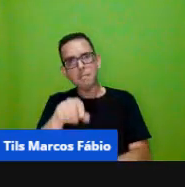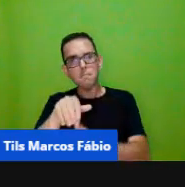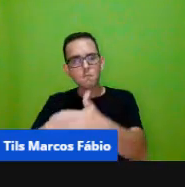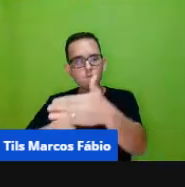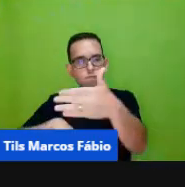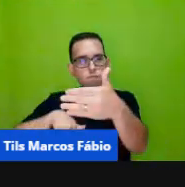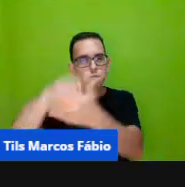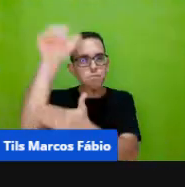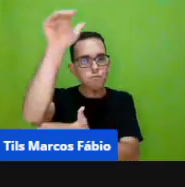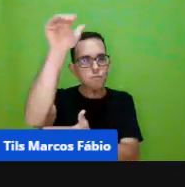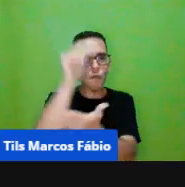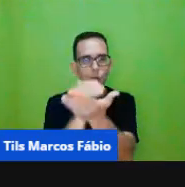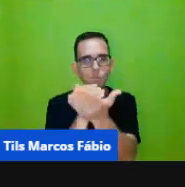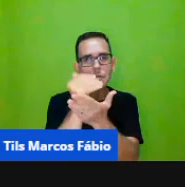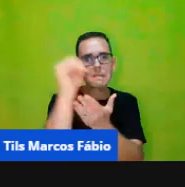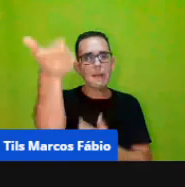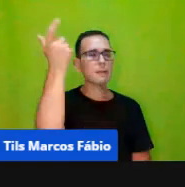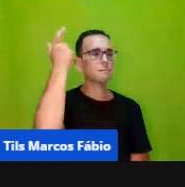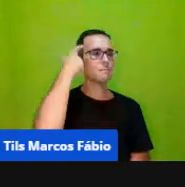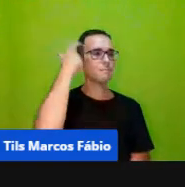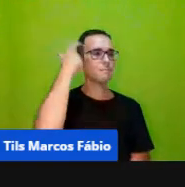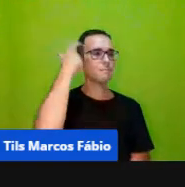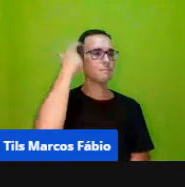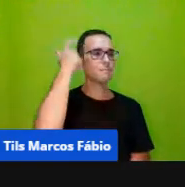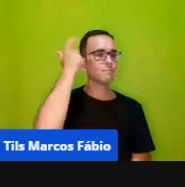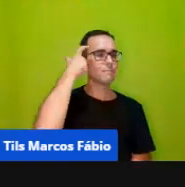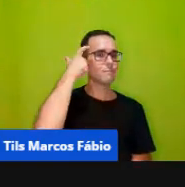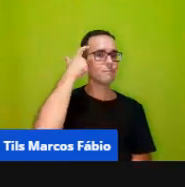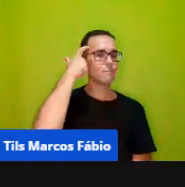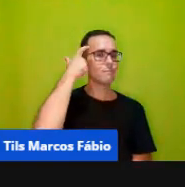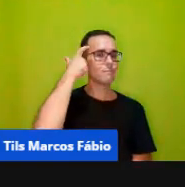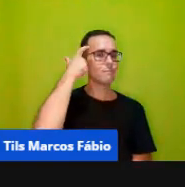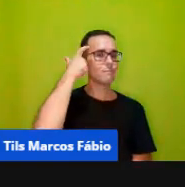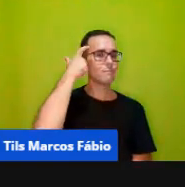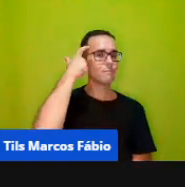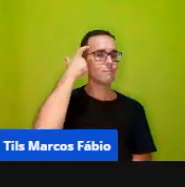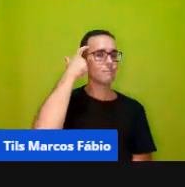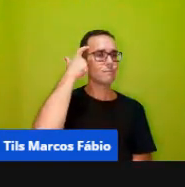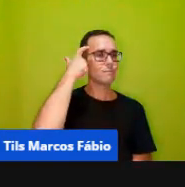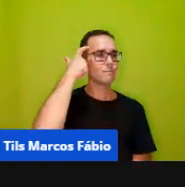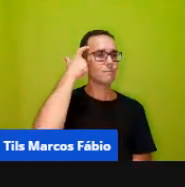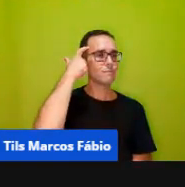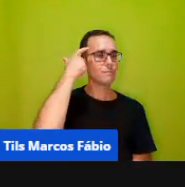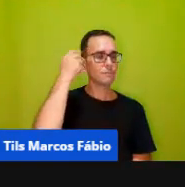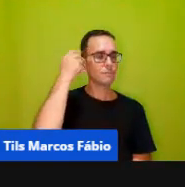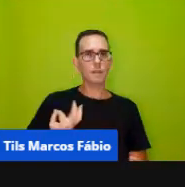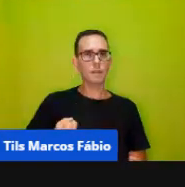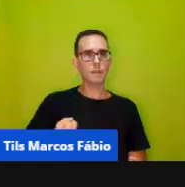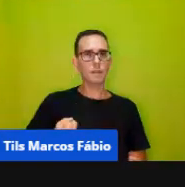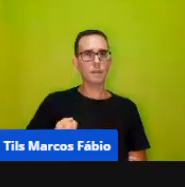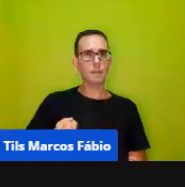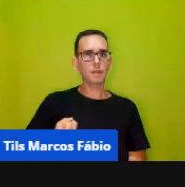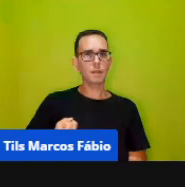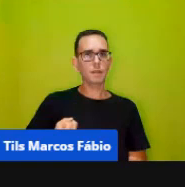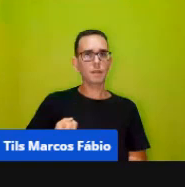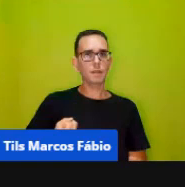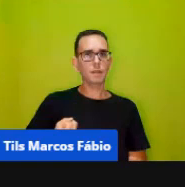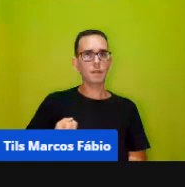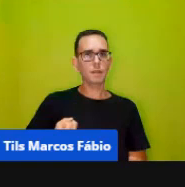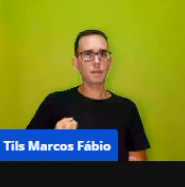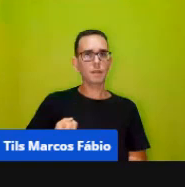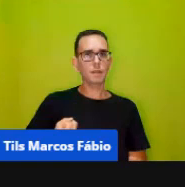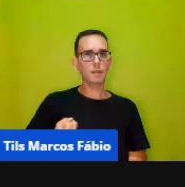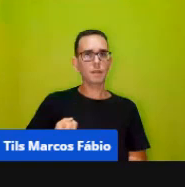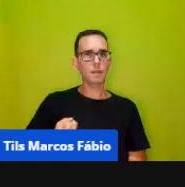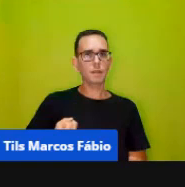trabalhar sobre os com os raciocínios com números com situações de operações matemáticas